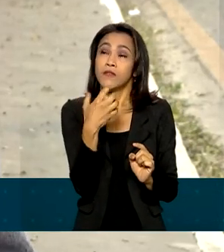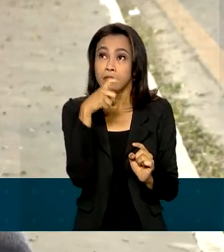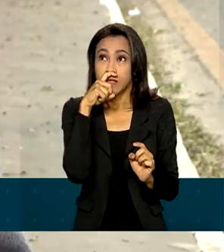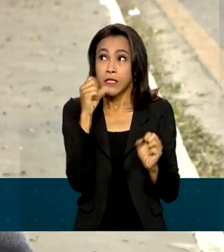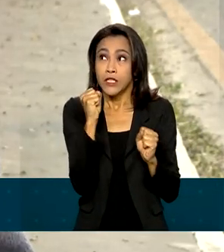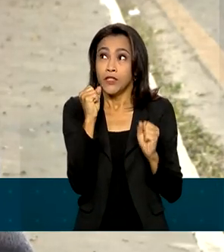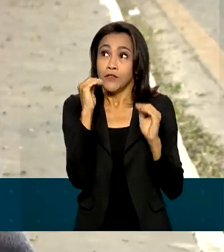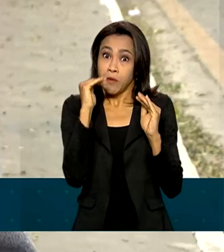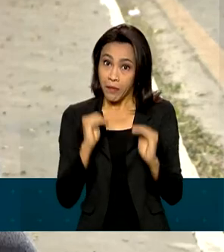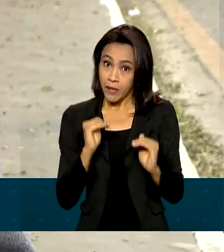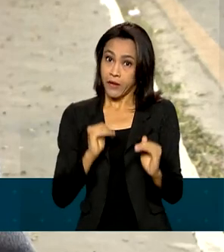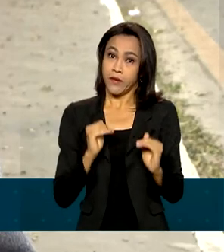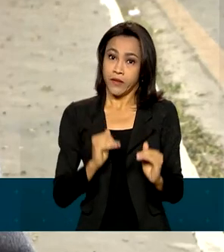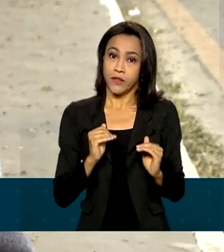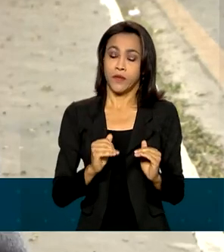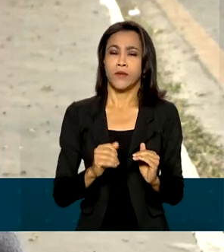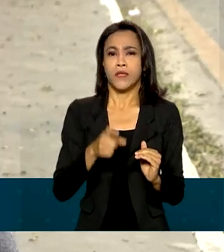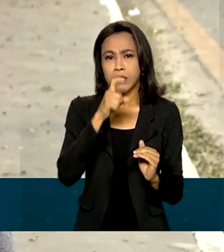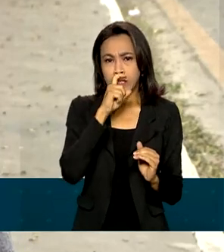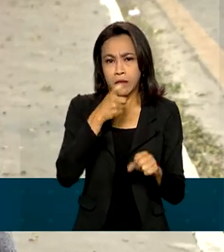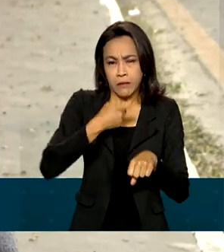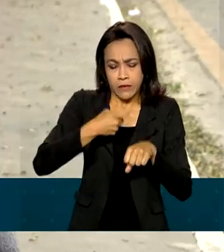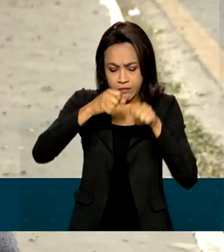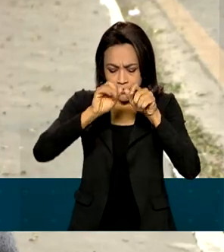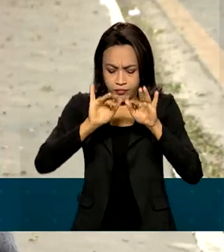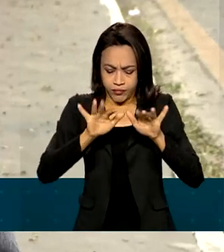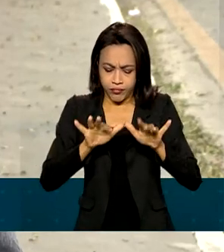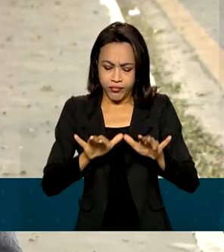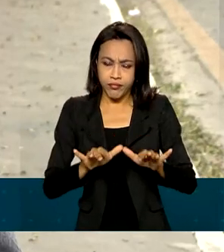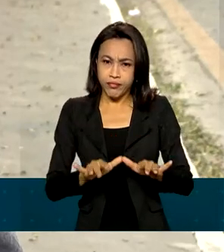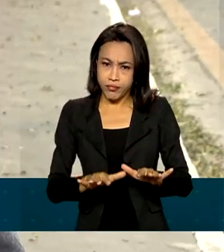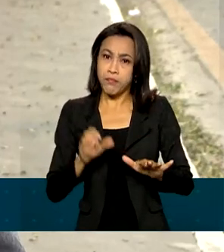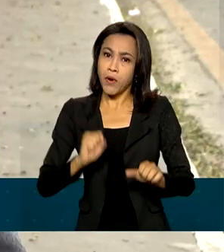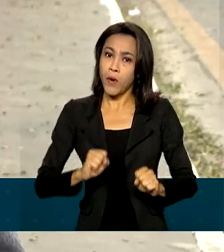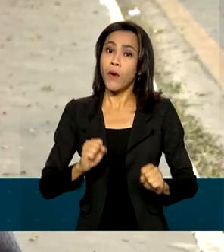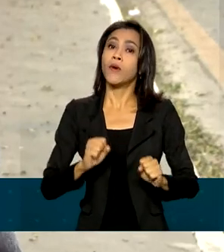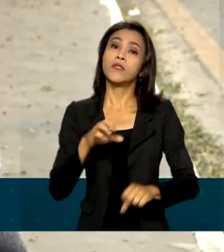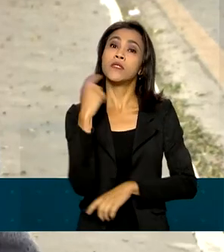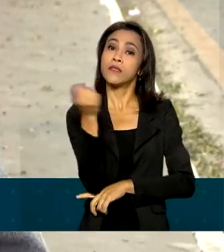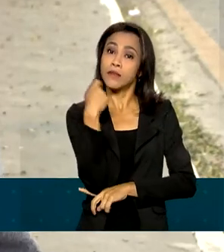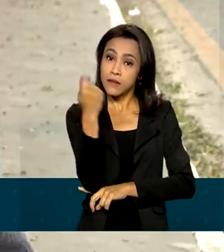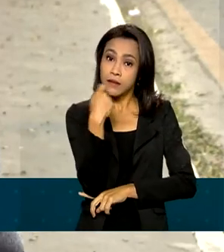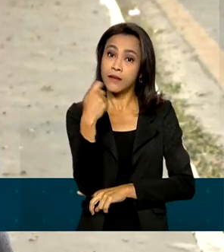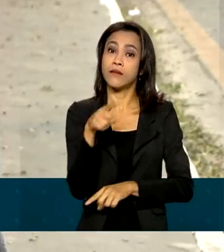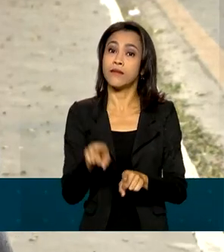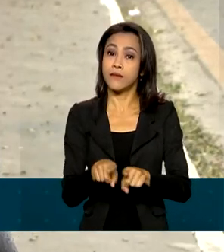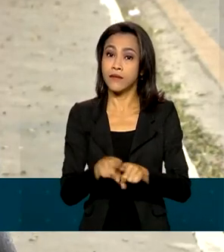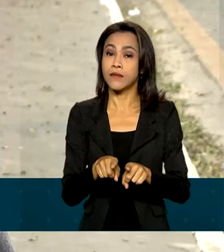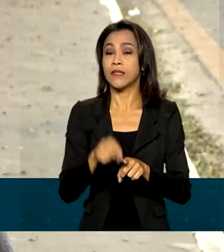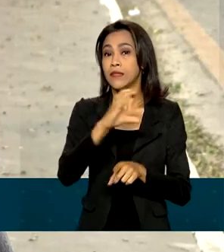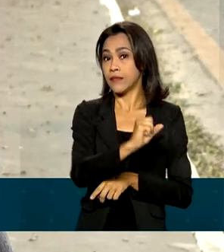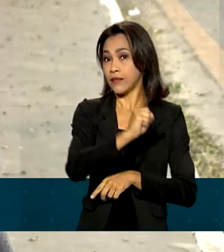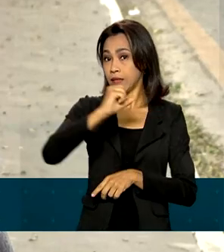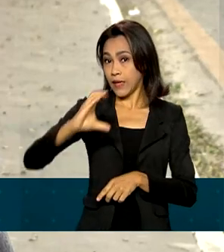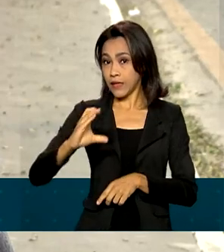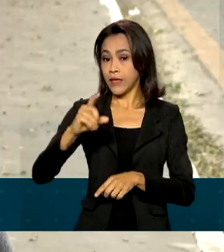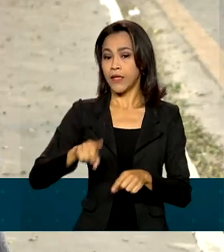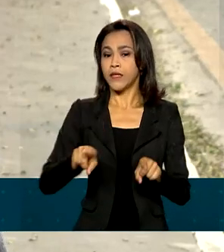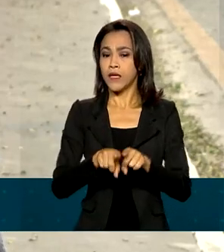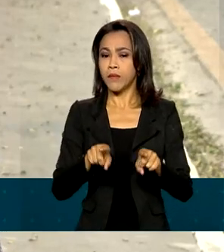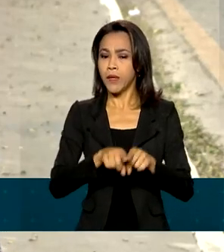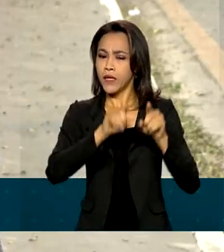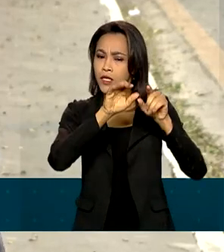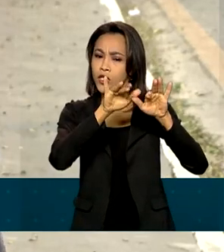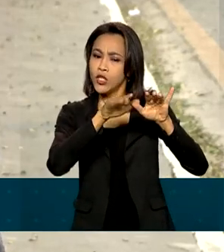Há possibilidade de neve nas Serras Gaúcha e Catarinense. Na sexta-feira, há previsão de geadas nos estados